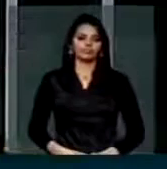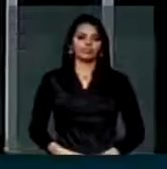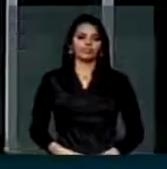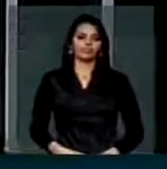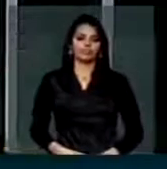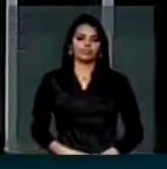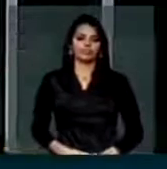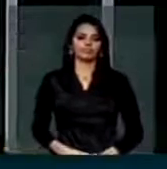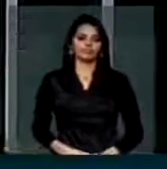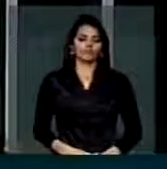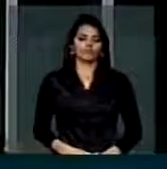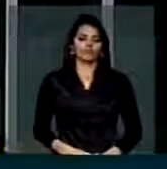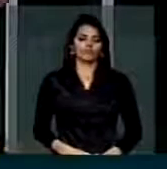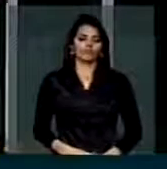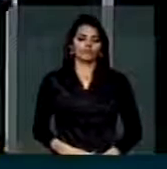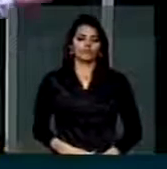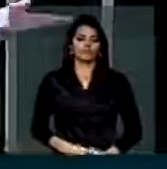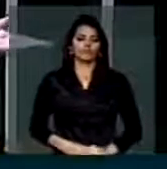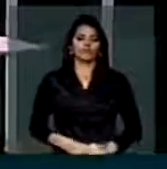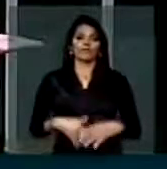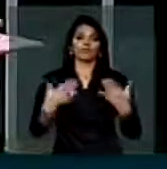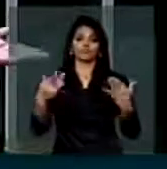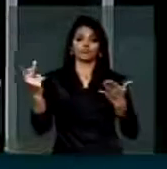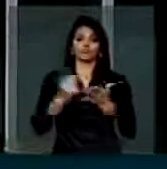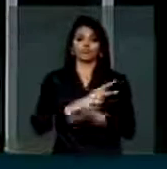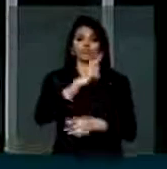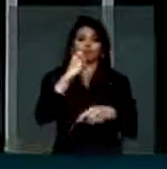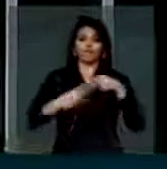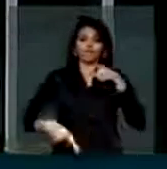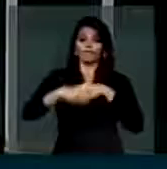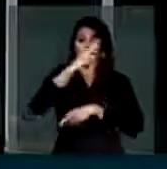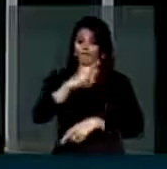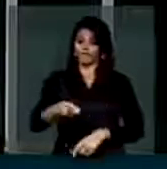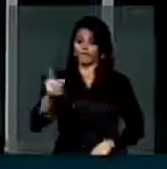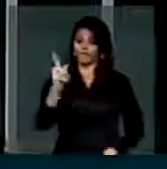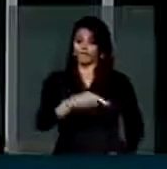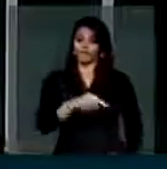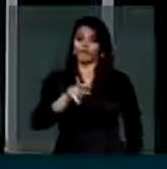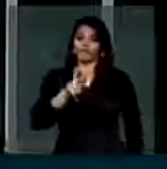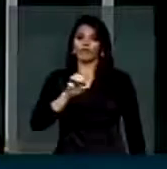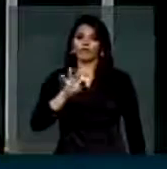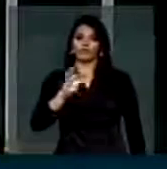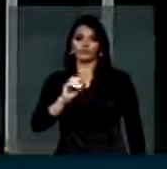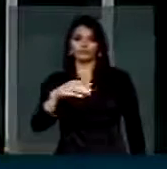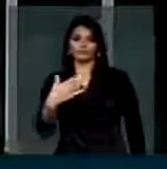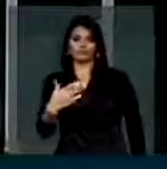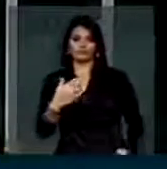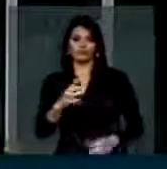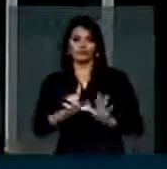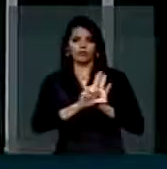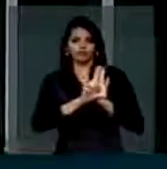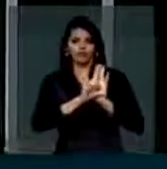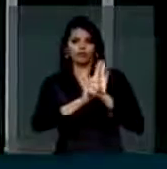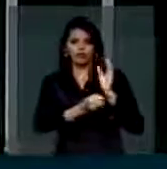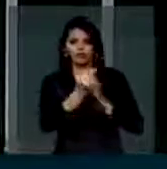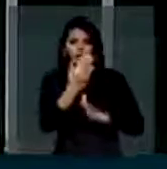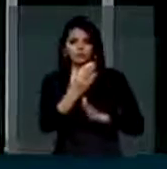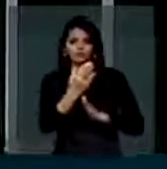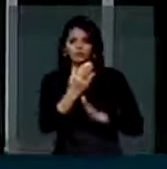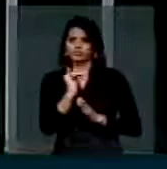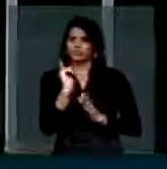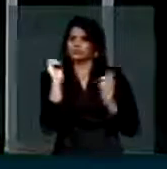Recomendaram para vetar. E aconteceu o veto. Portanto, fizeram uma lei que não é possível cumprir,